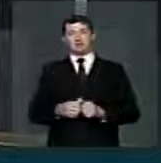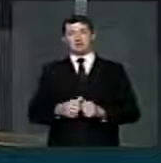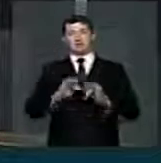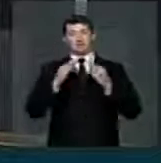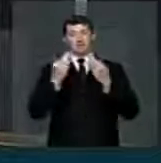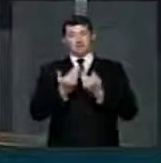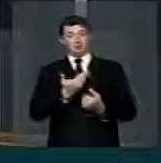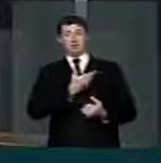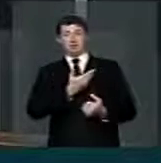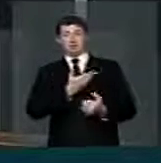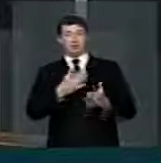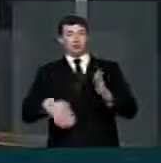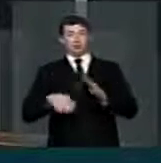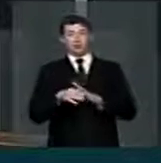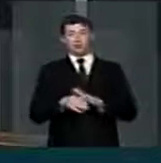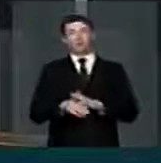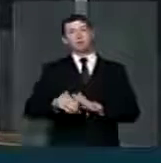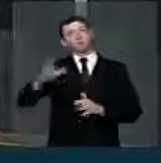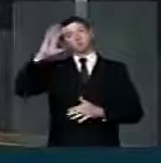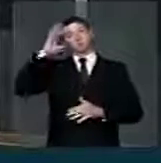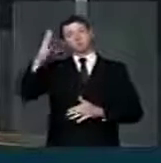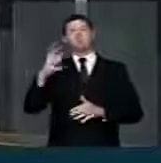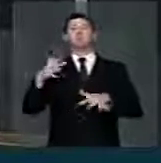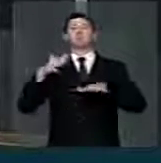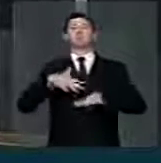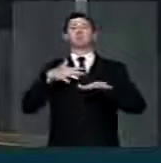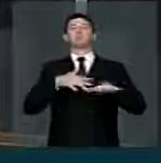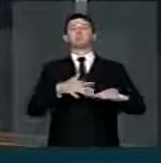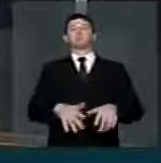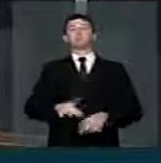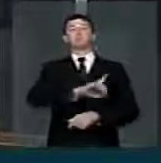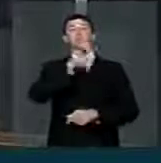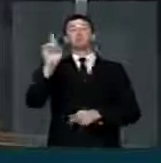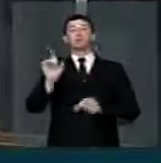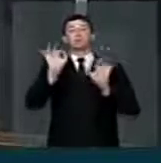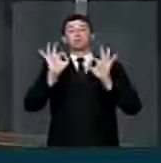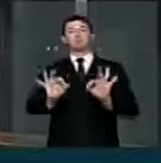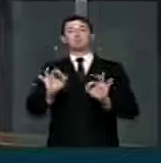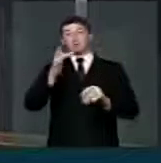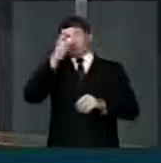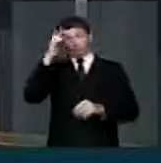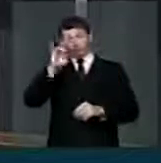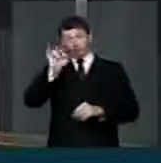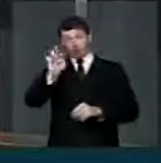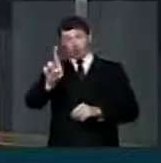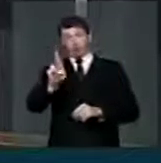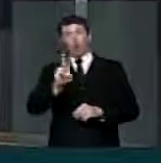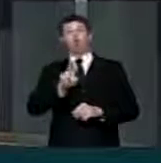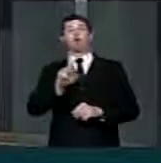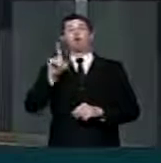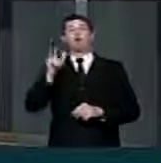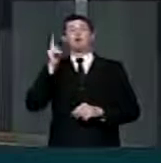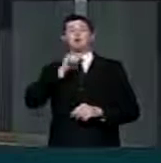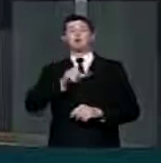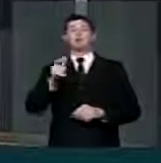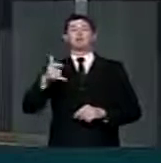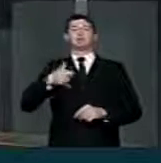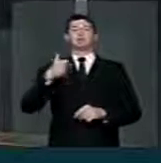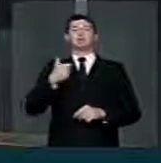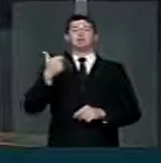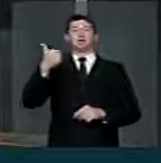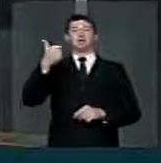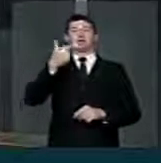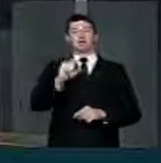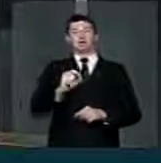os amigos da vítima decidiram fazer a passeata na data em que Vitor Hugo Depman completaria 20